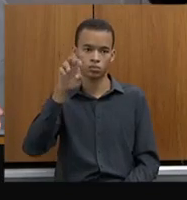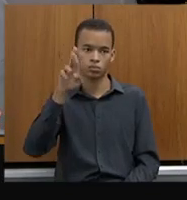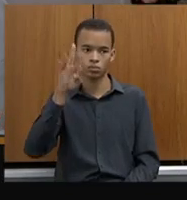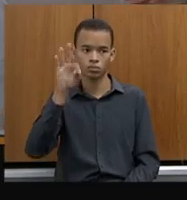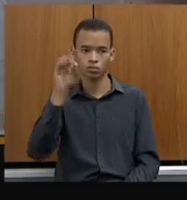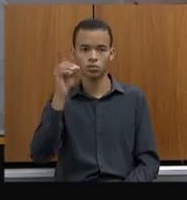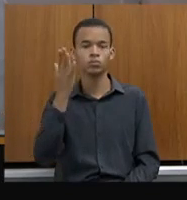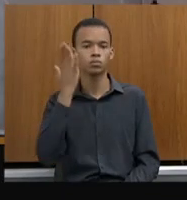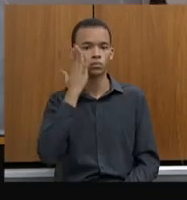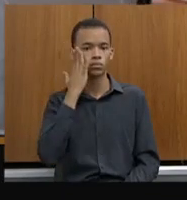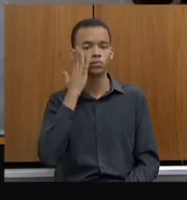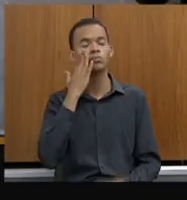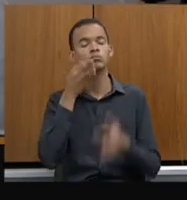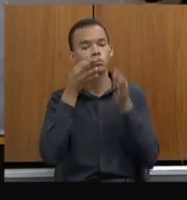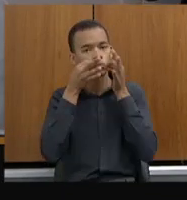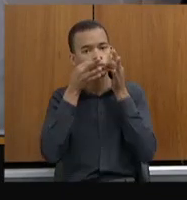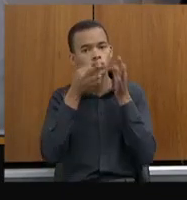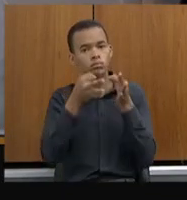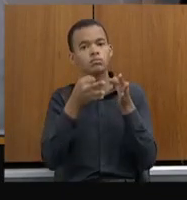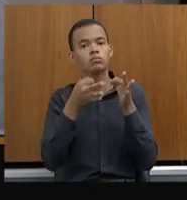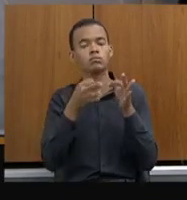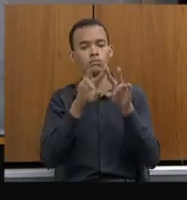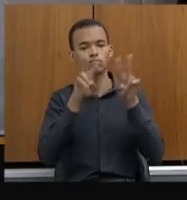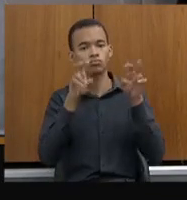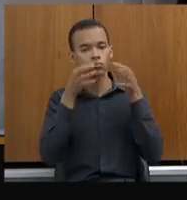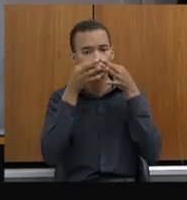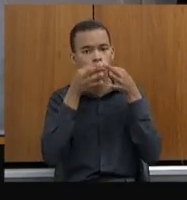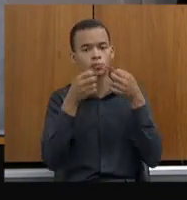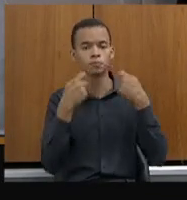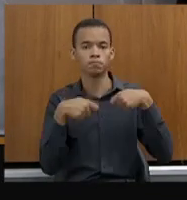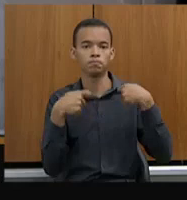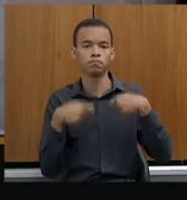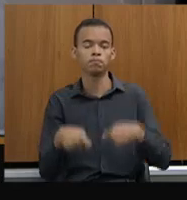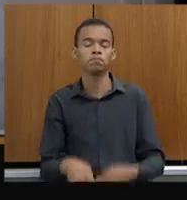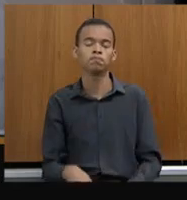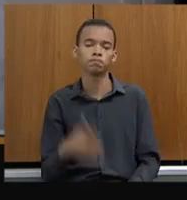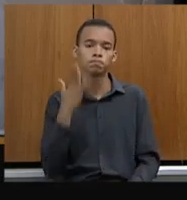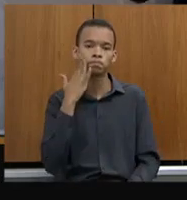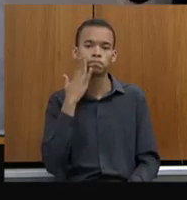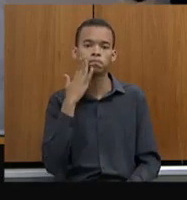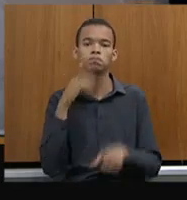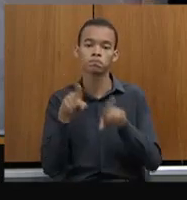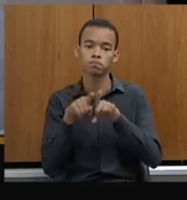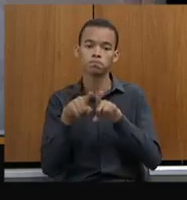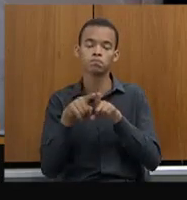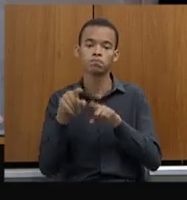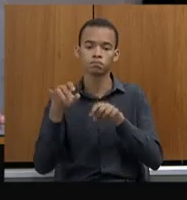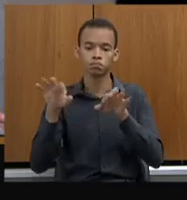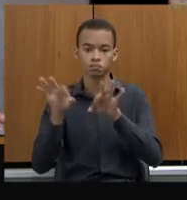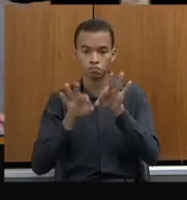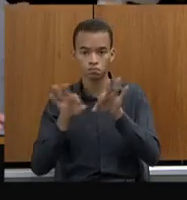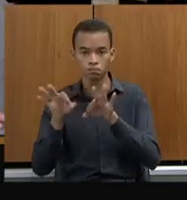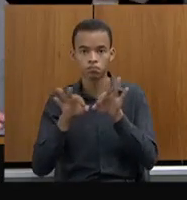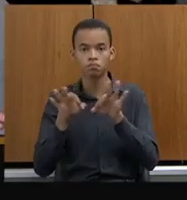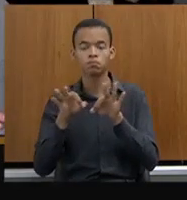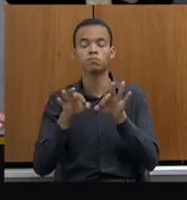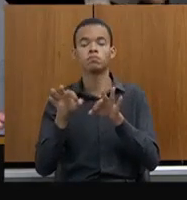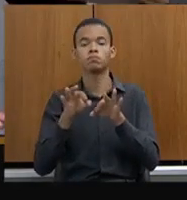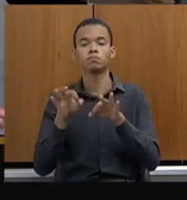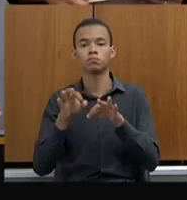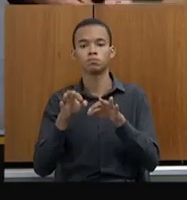a esse assunto também, nós desenvolvemos um plano de desconcentração que está